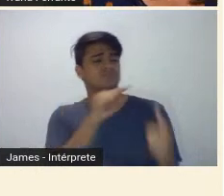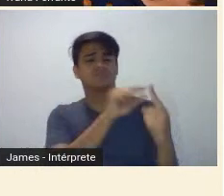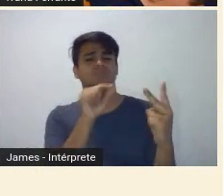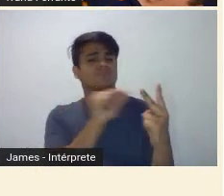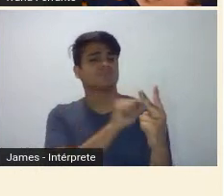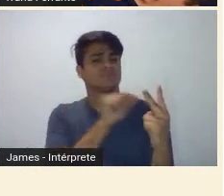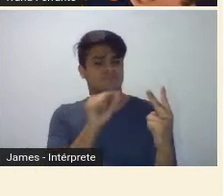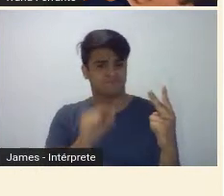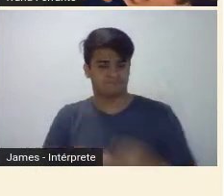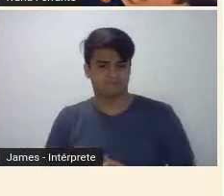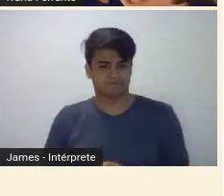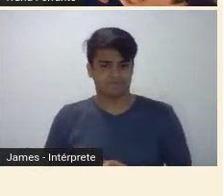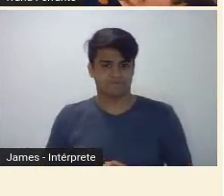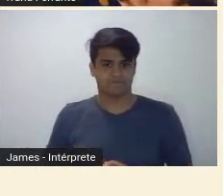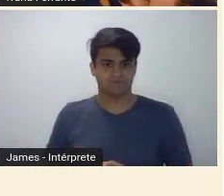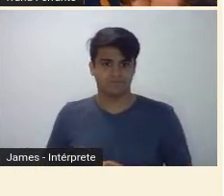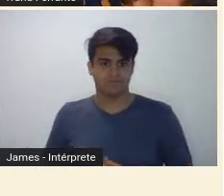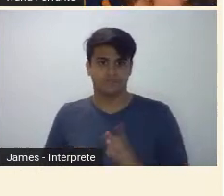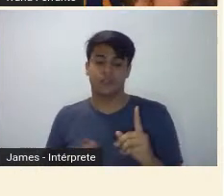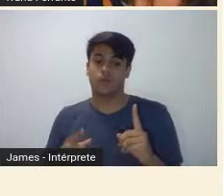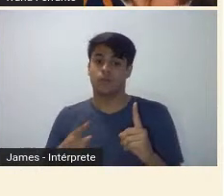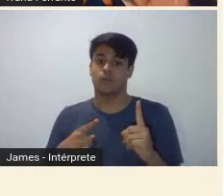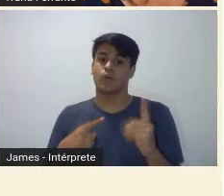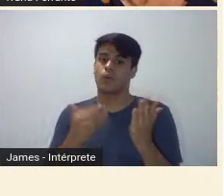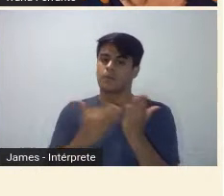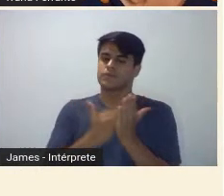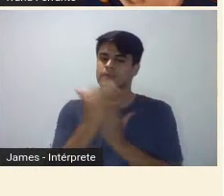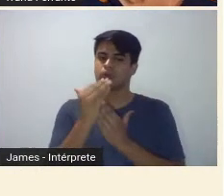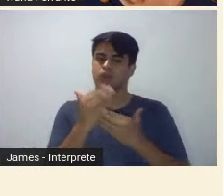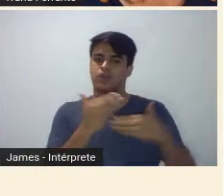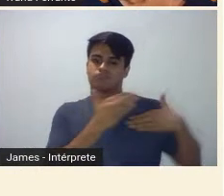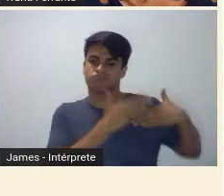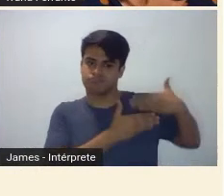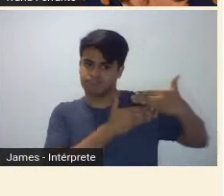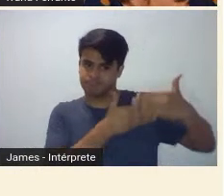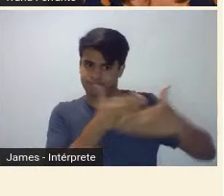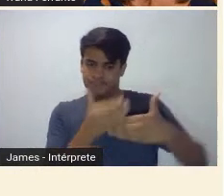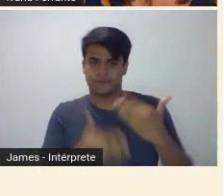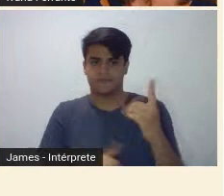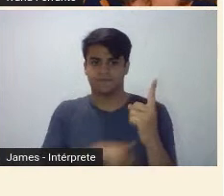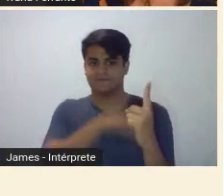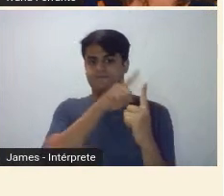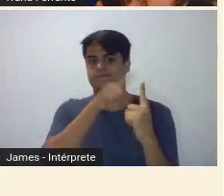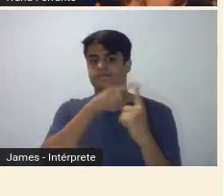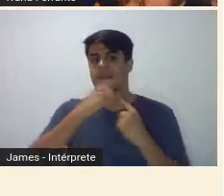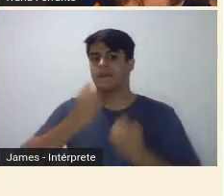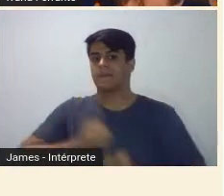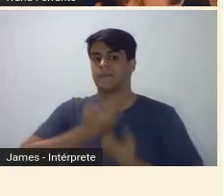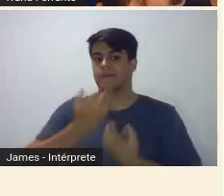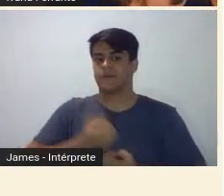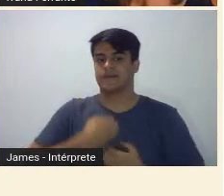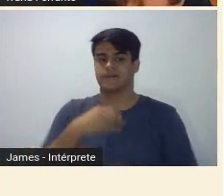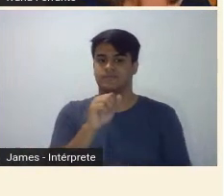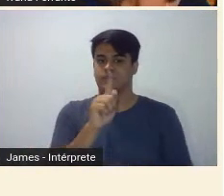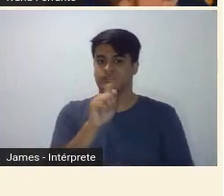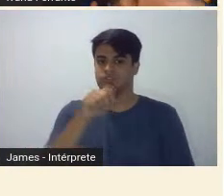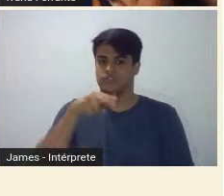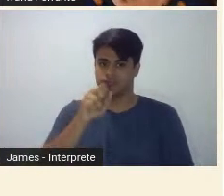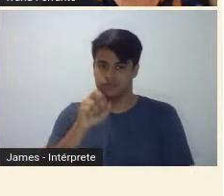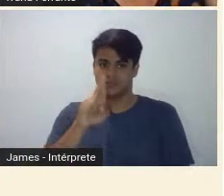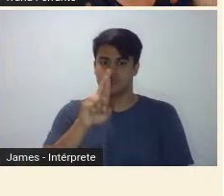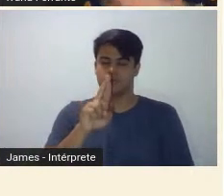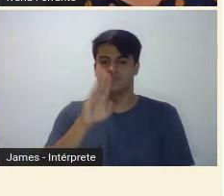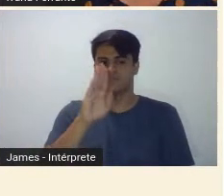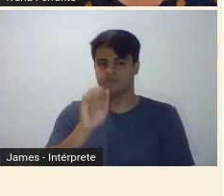Eu vou começar, então, pela ordem cronológica. Então, vou começar com o poeta Adiano Barbosa. Pode passar o